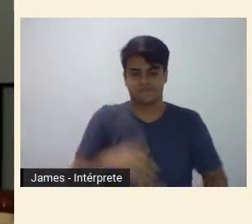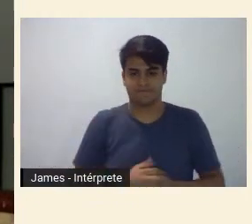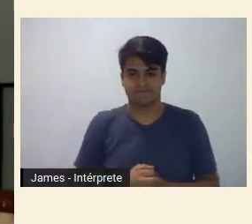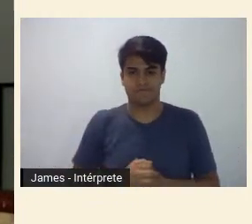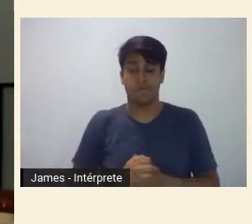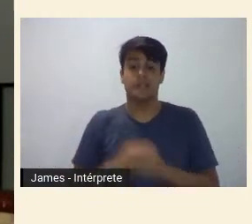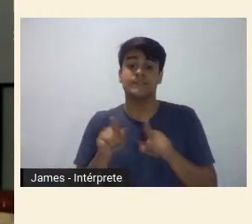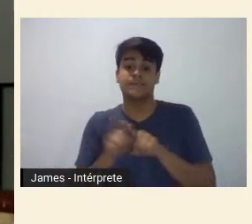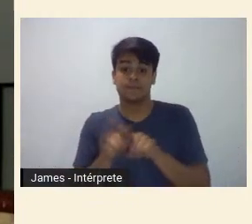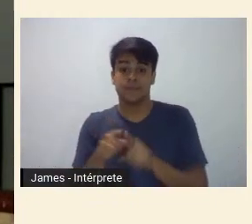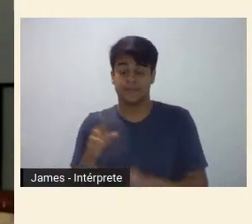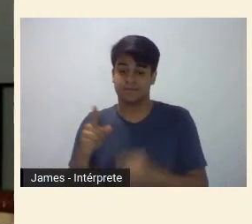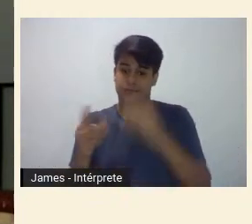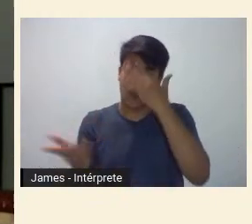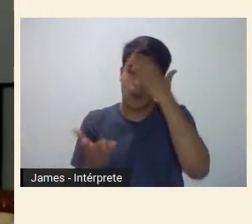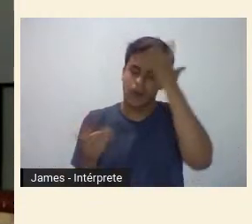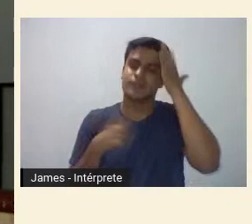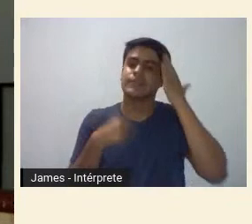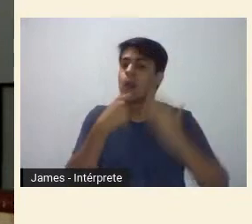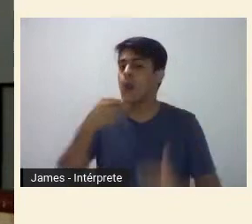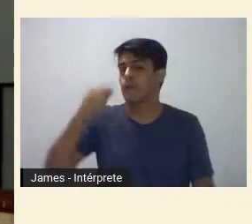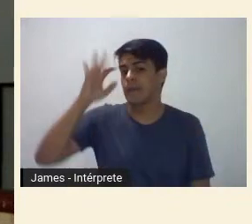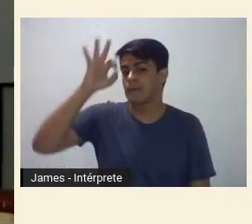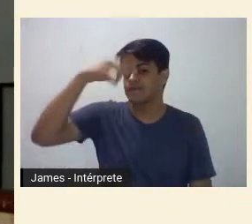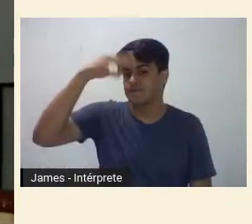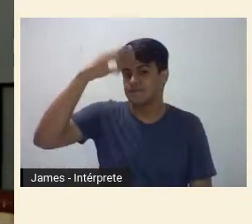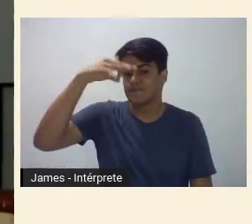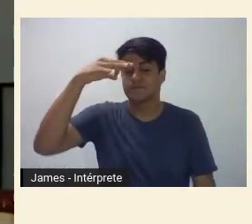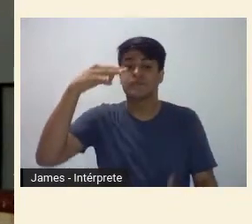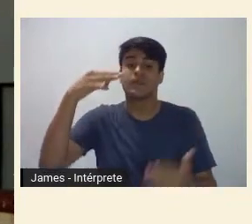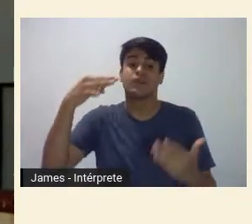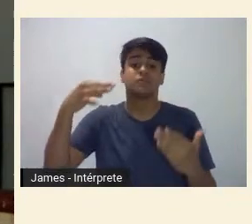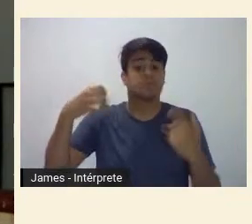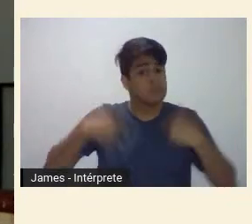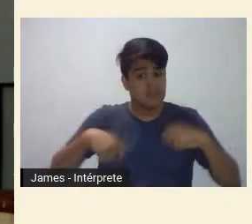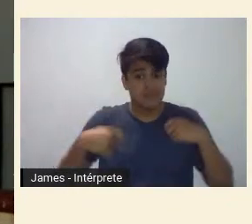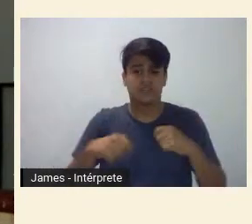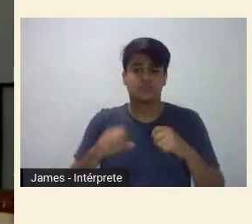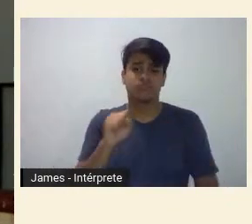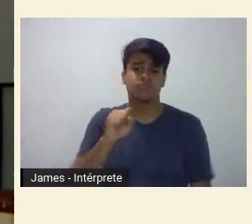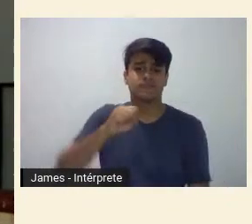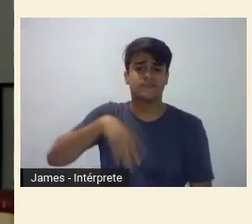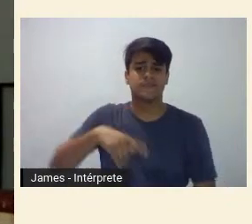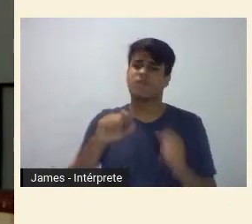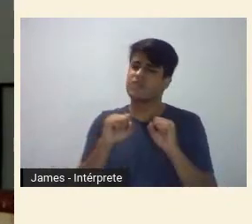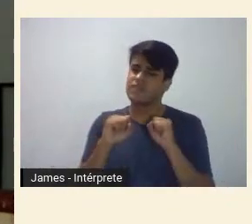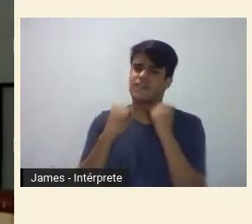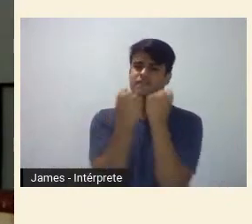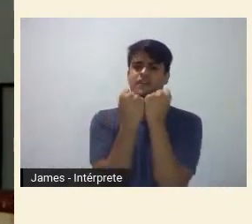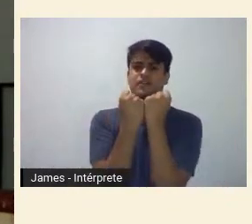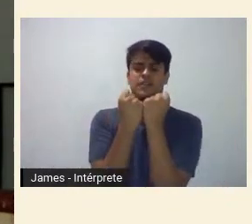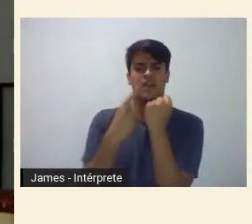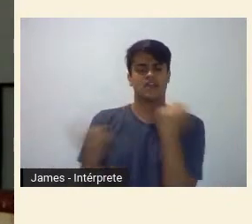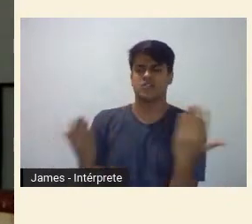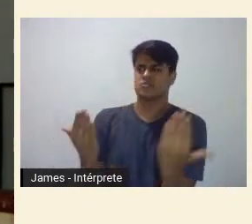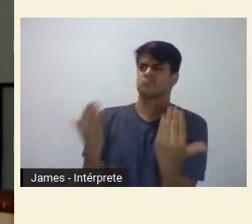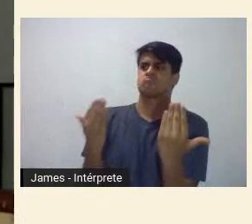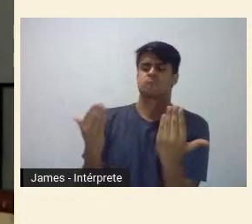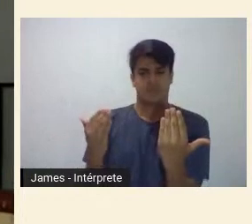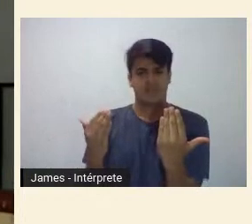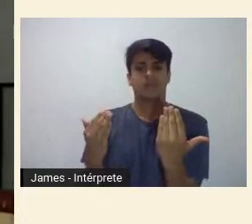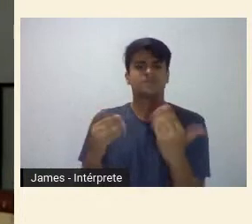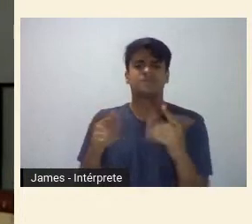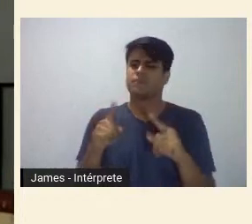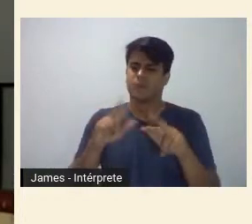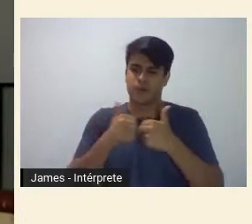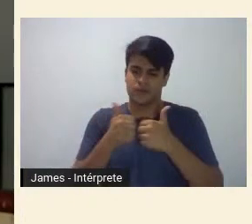Andrade talvez tudo que nos reste seja sim defender nossa perplexidade frente ao centenário da semana e frente a